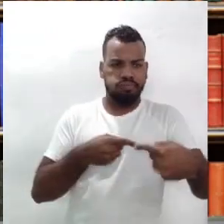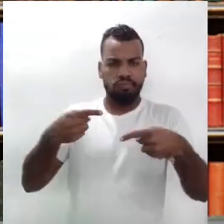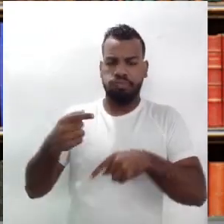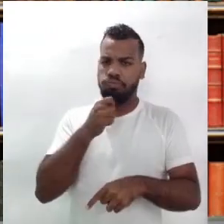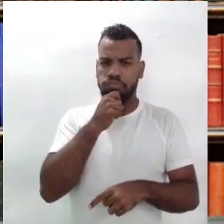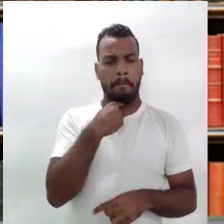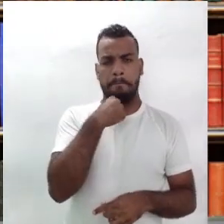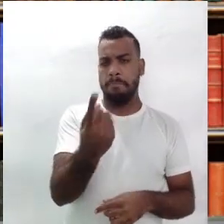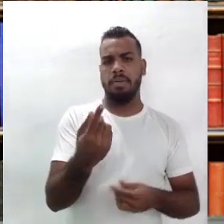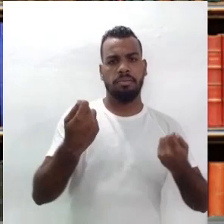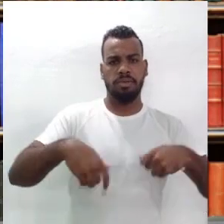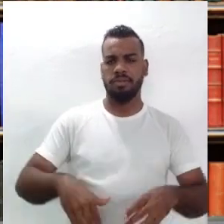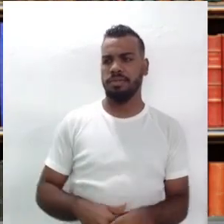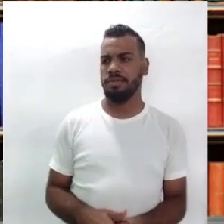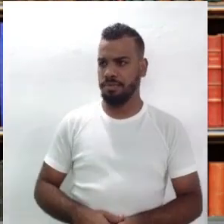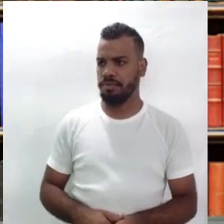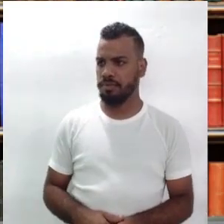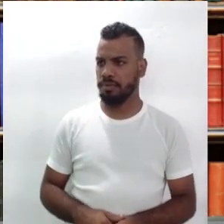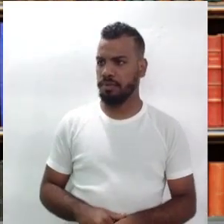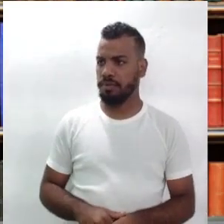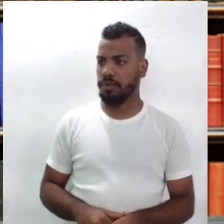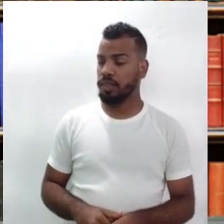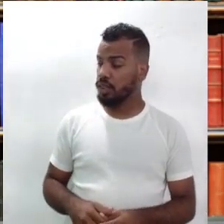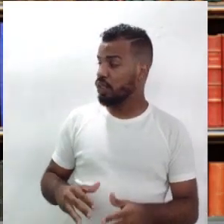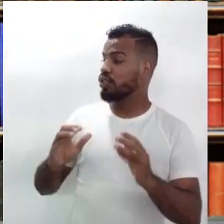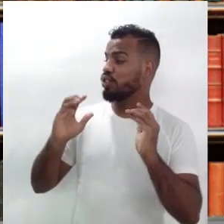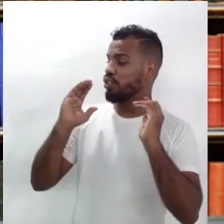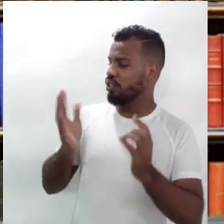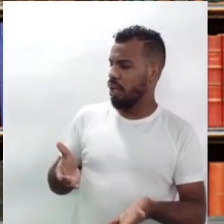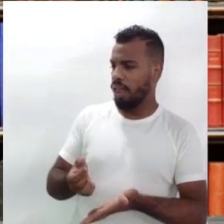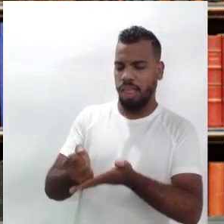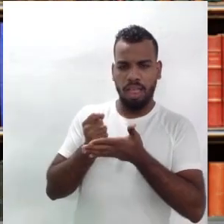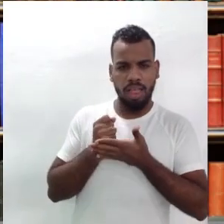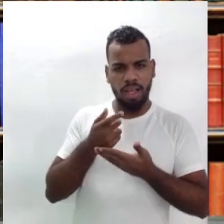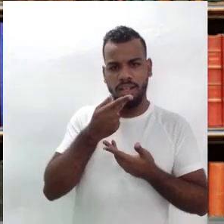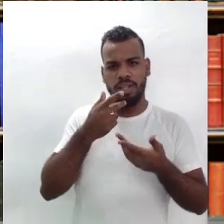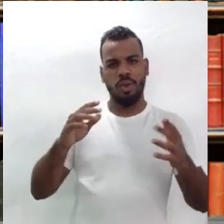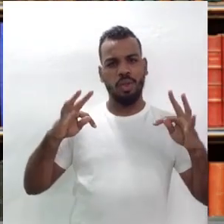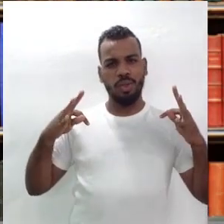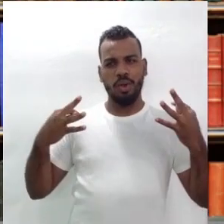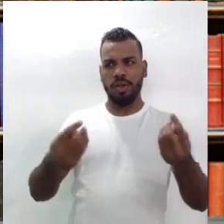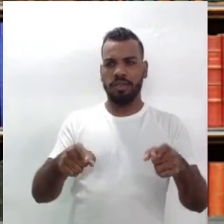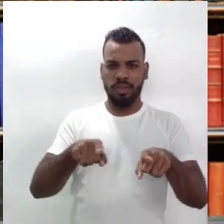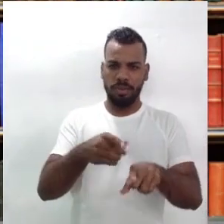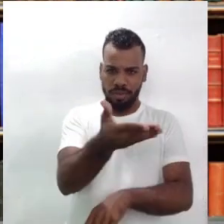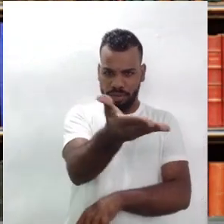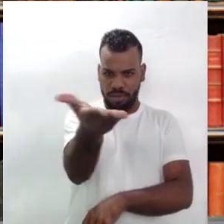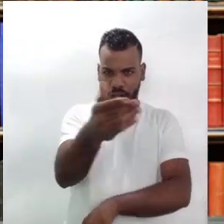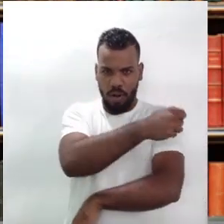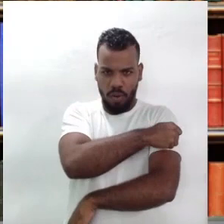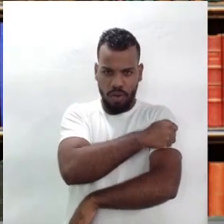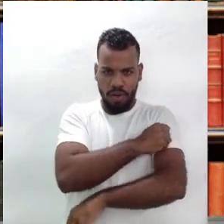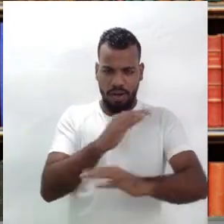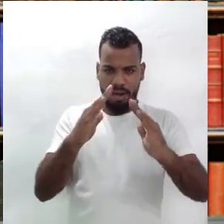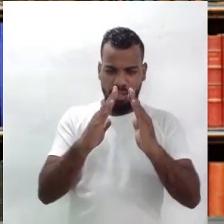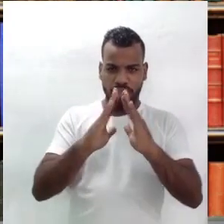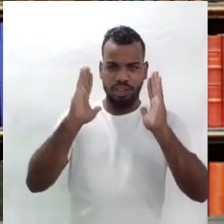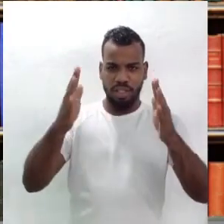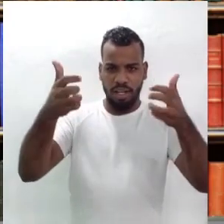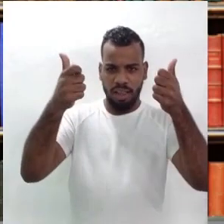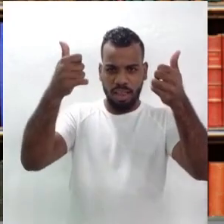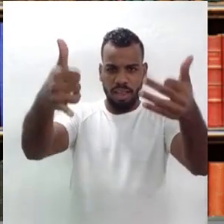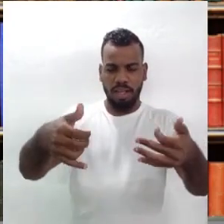Ricardo, eu acho que você acabou de dar agora aqui a todos nós, inclusive ao nosso estudante que está em casa aqui,